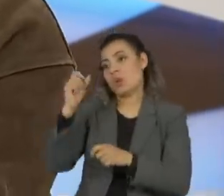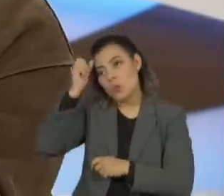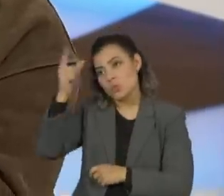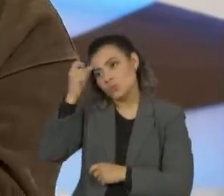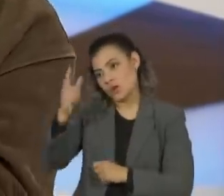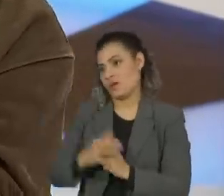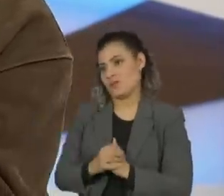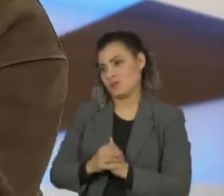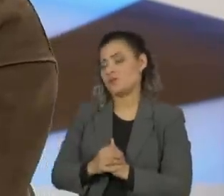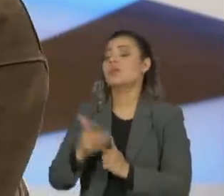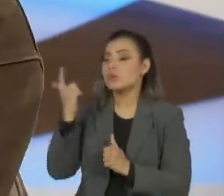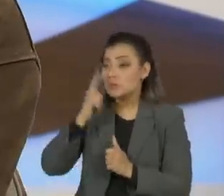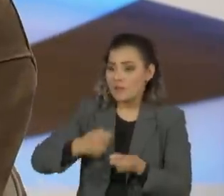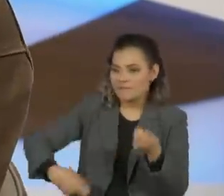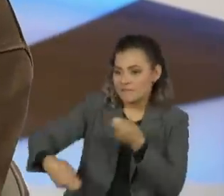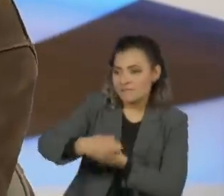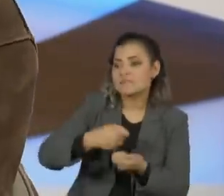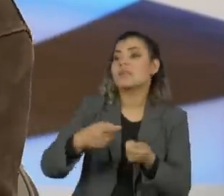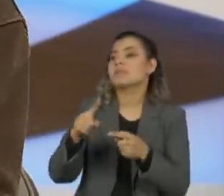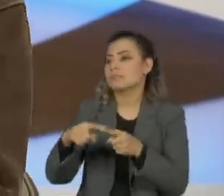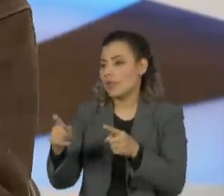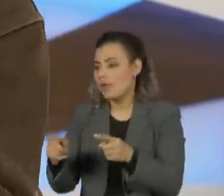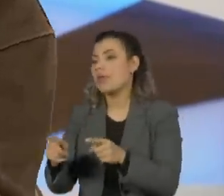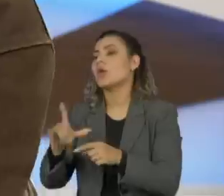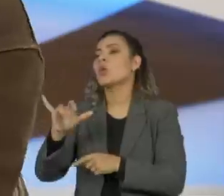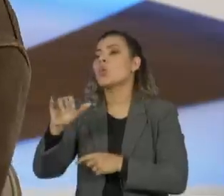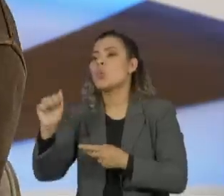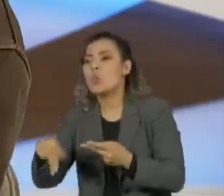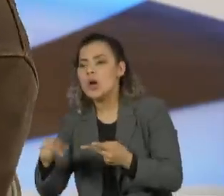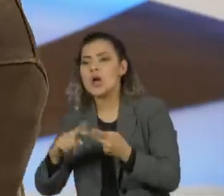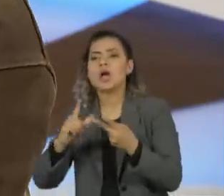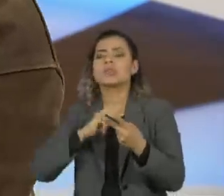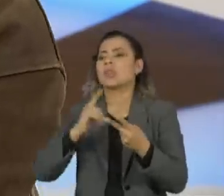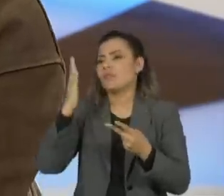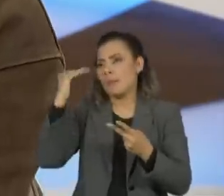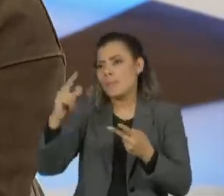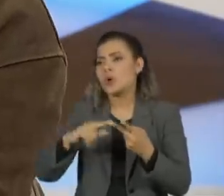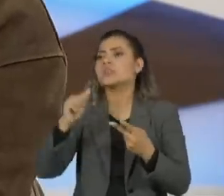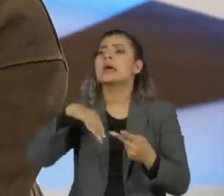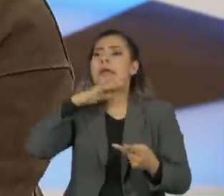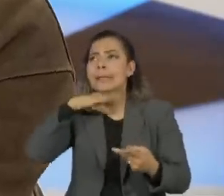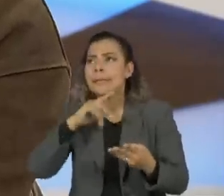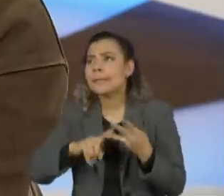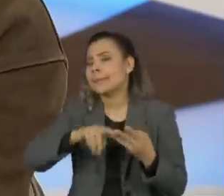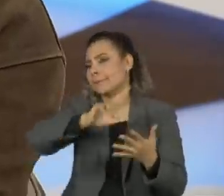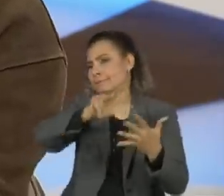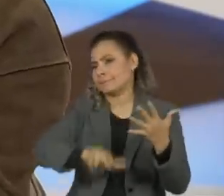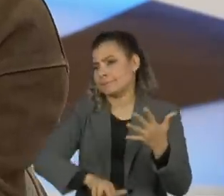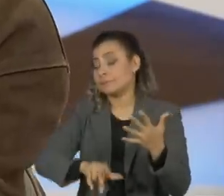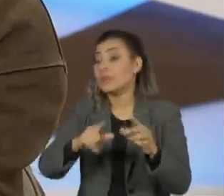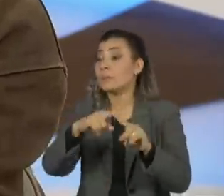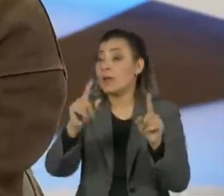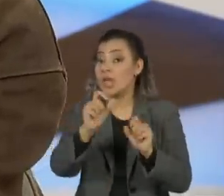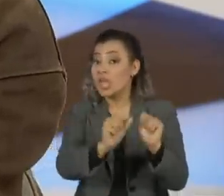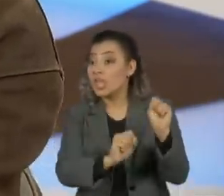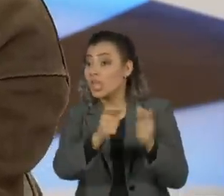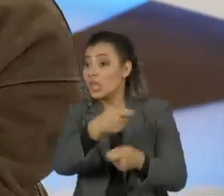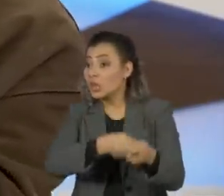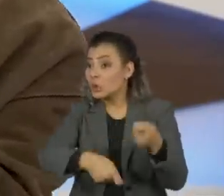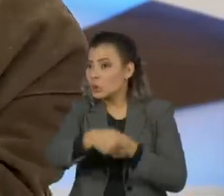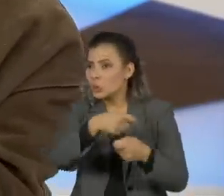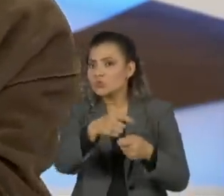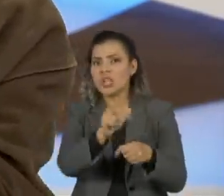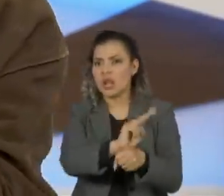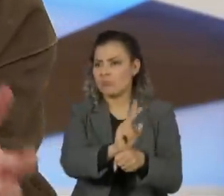indústria cultural, você tem o Popular, você tem o Luan Santana, vende um monte de gente, a Anitta, e essa indústria, se fosse bem administrada,